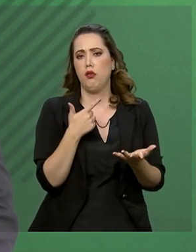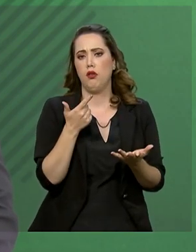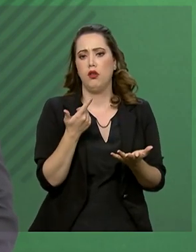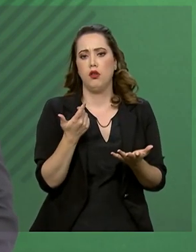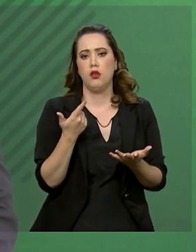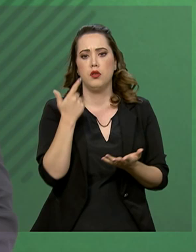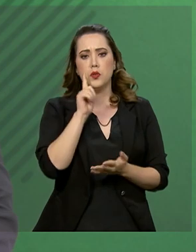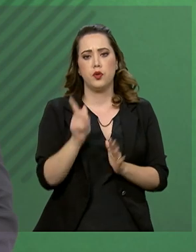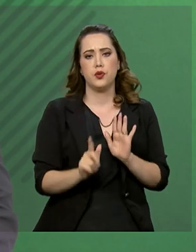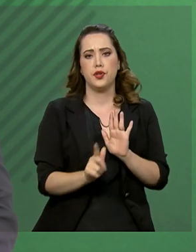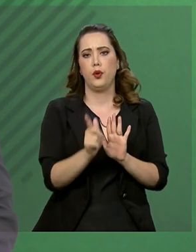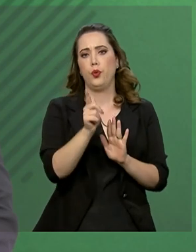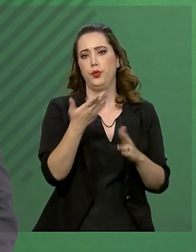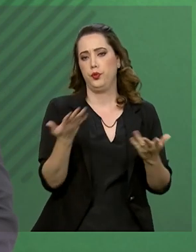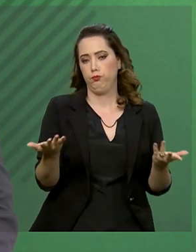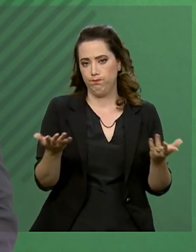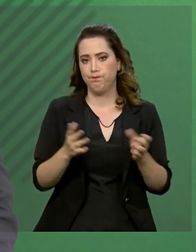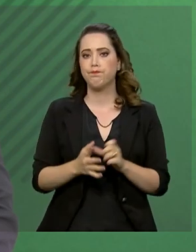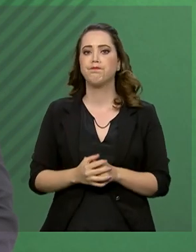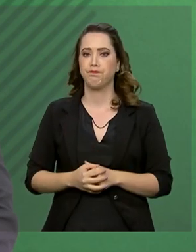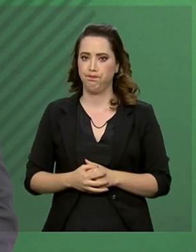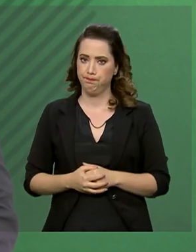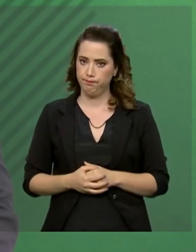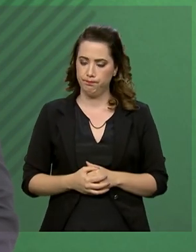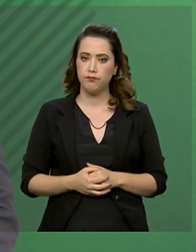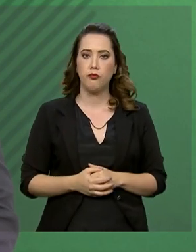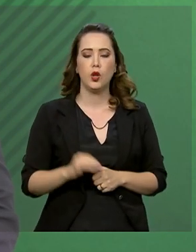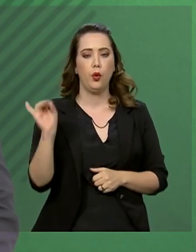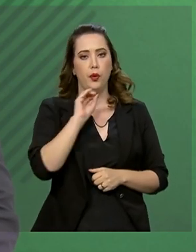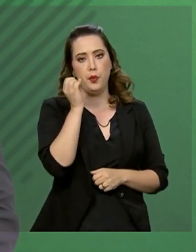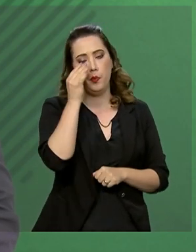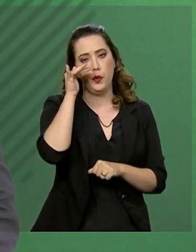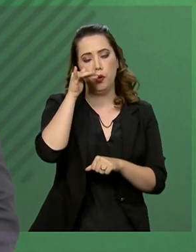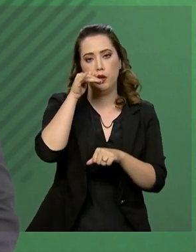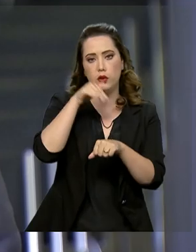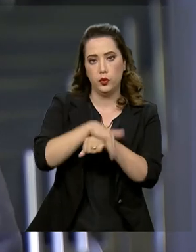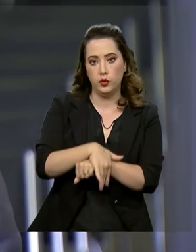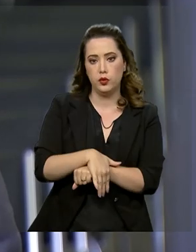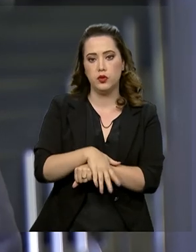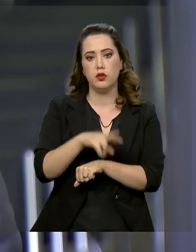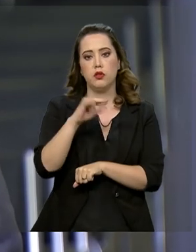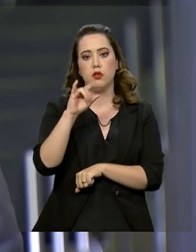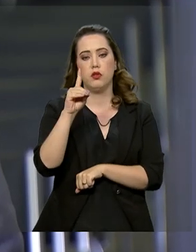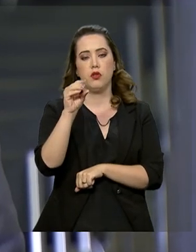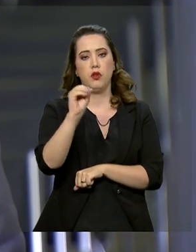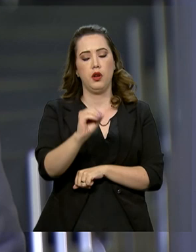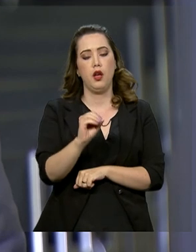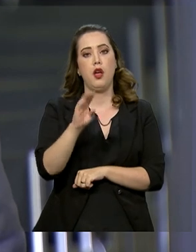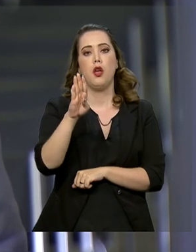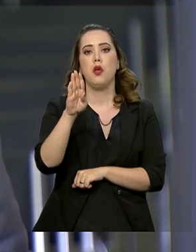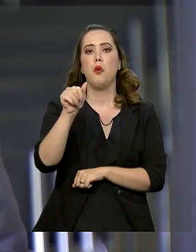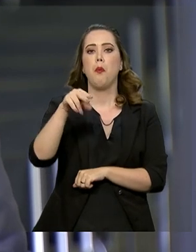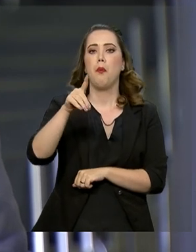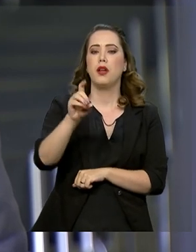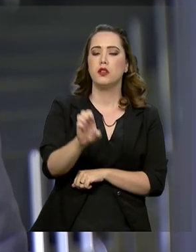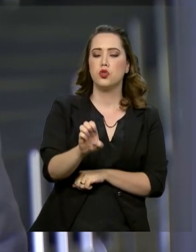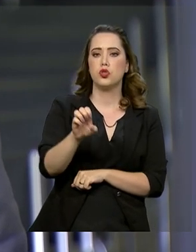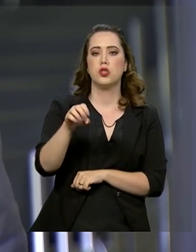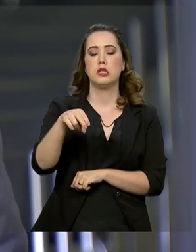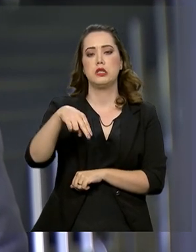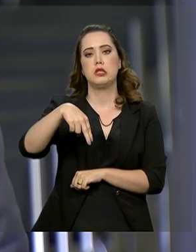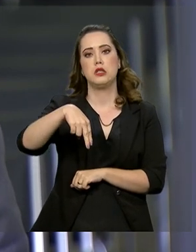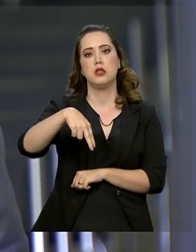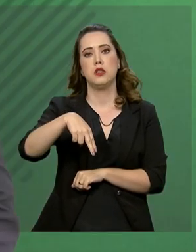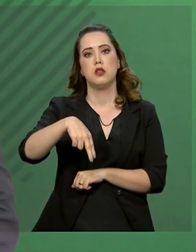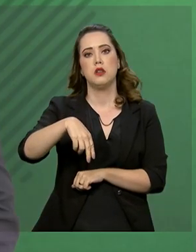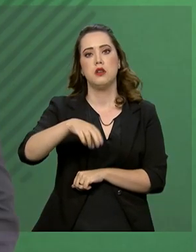de ganho financeiro. Boa noite, porta-voz. Ricardo Viula, Band News FM. Tudo bom, Ricardo? Tudo em ordem.